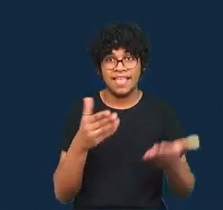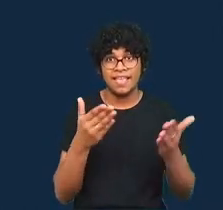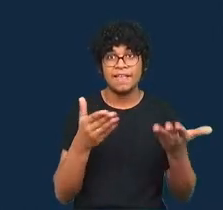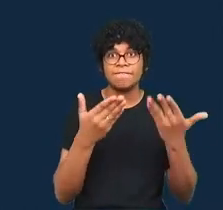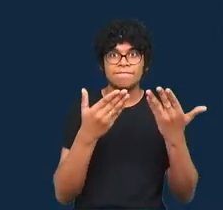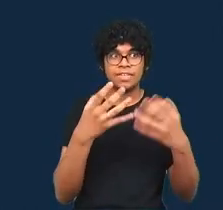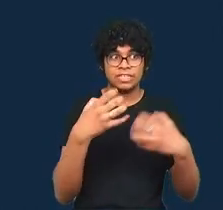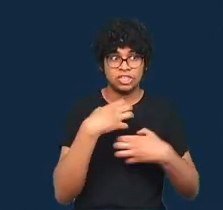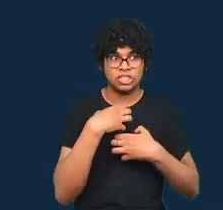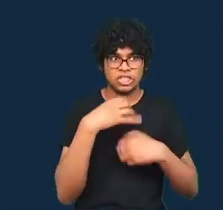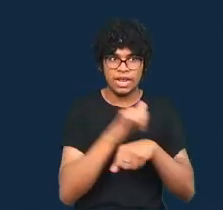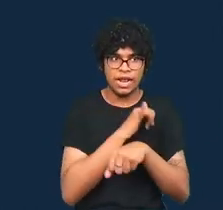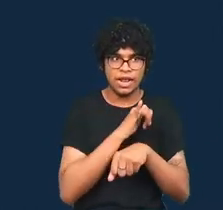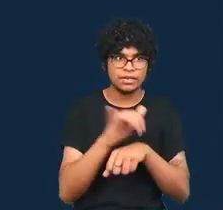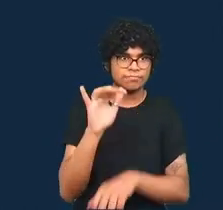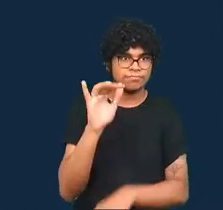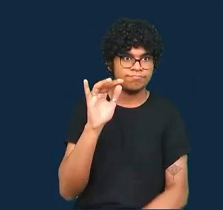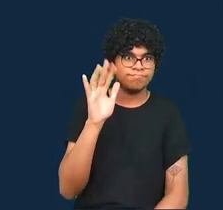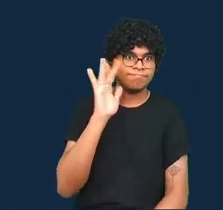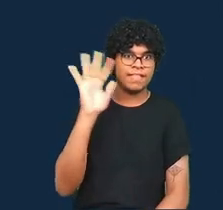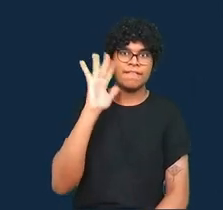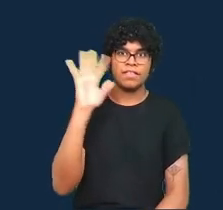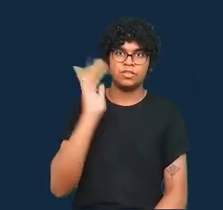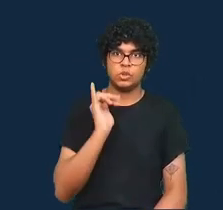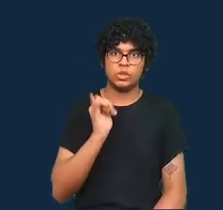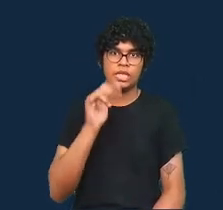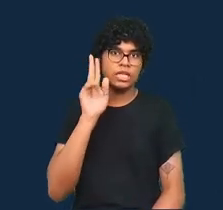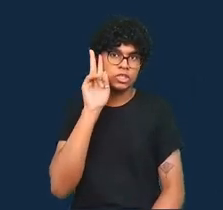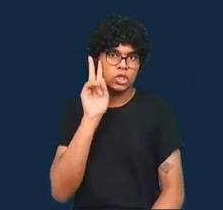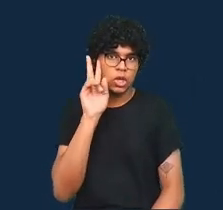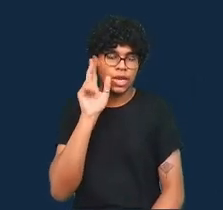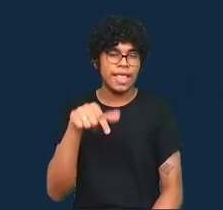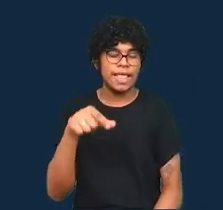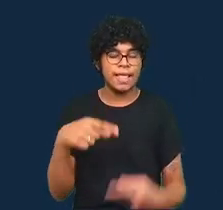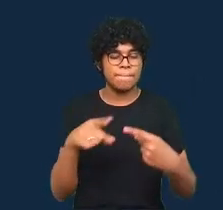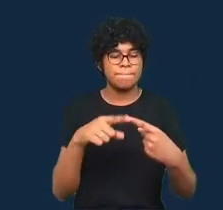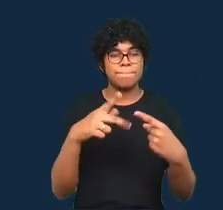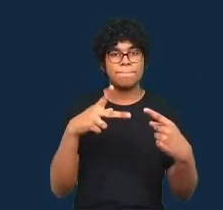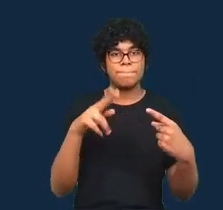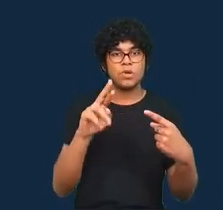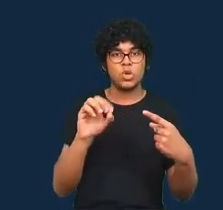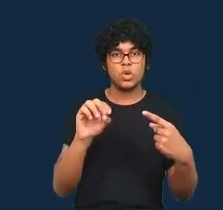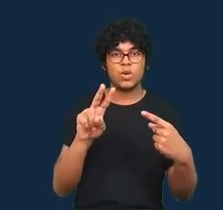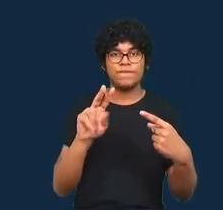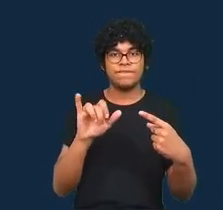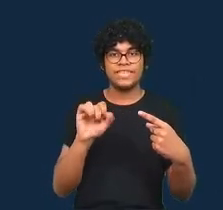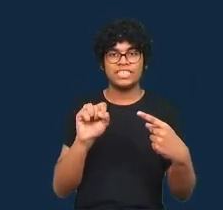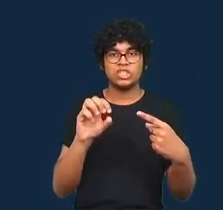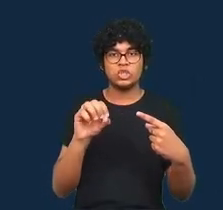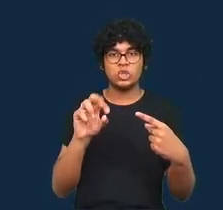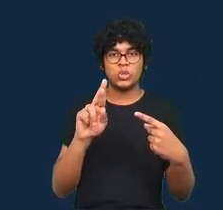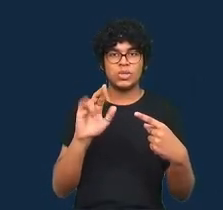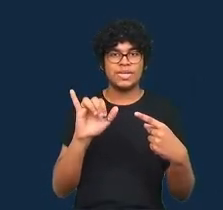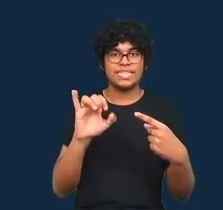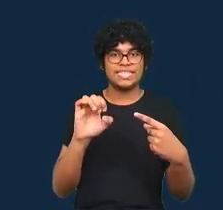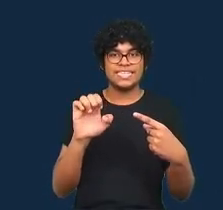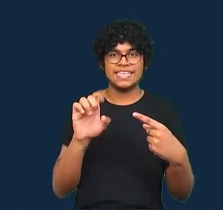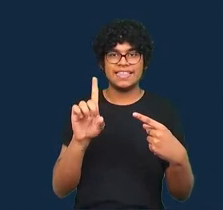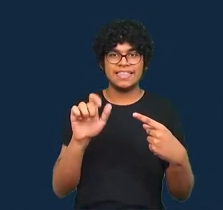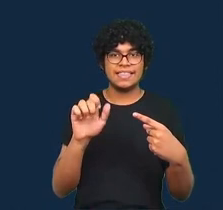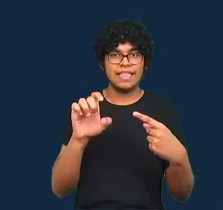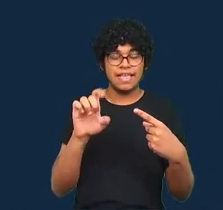reflexivas de contar uma história são a provisoriedade e a incerteza e